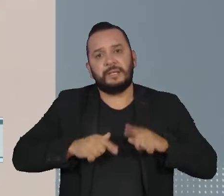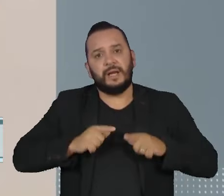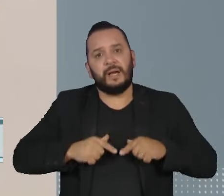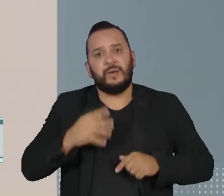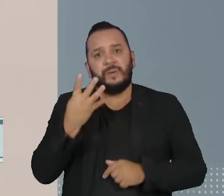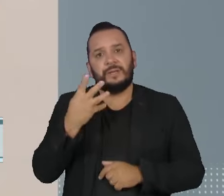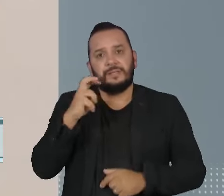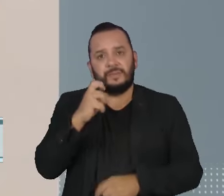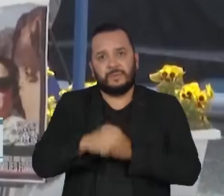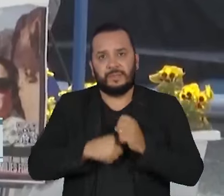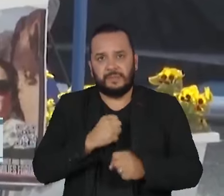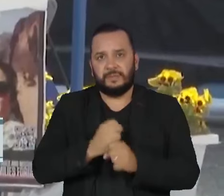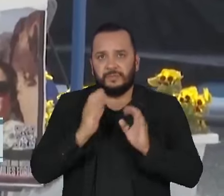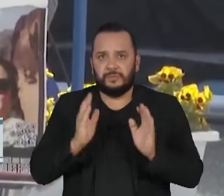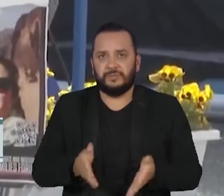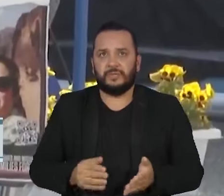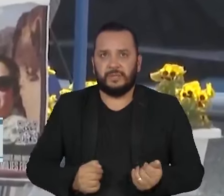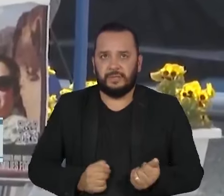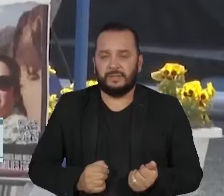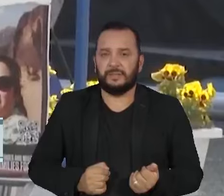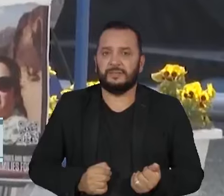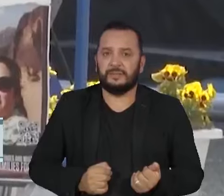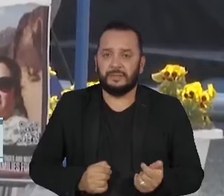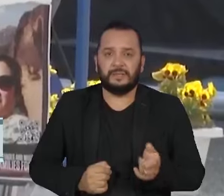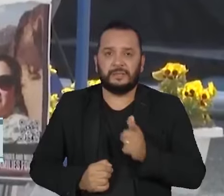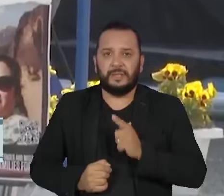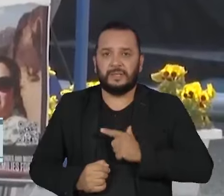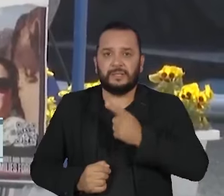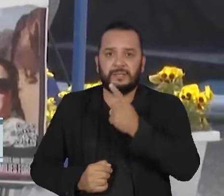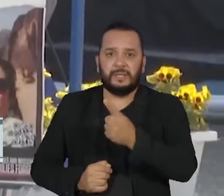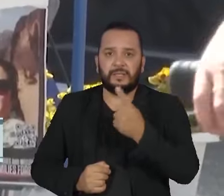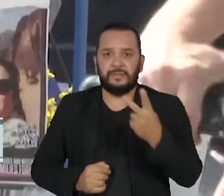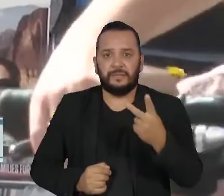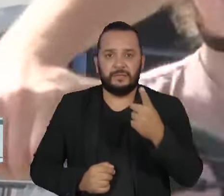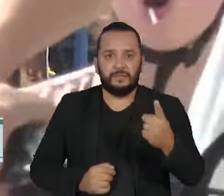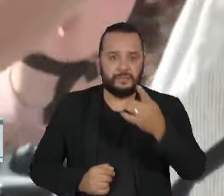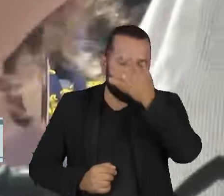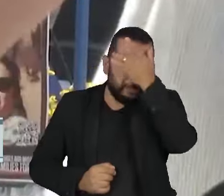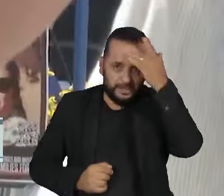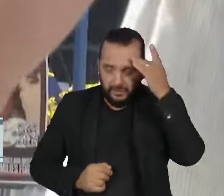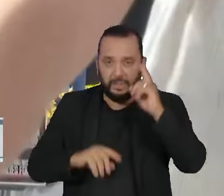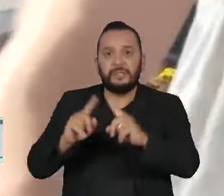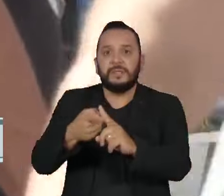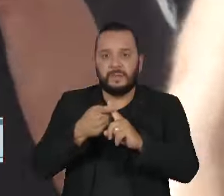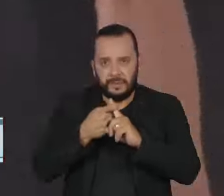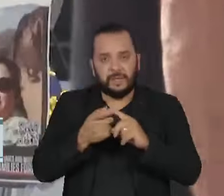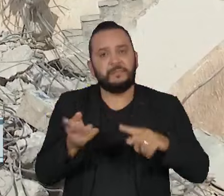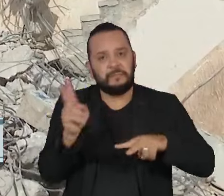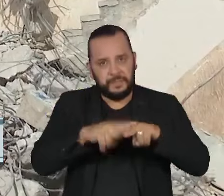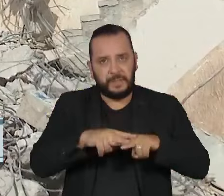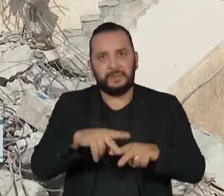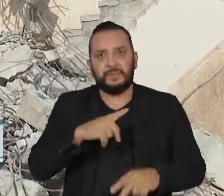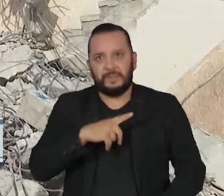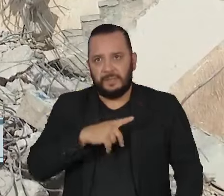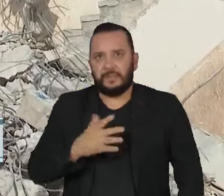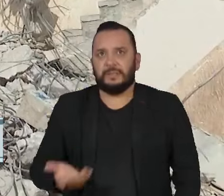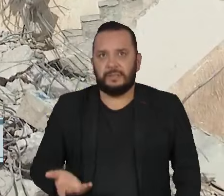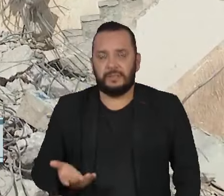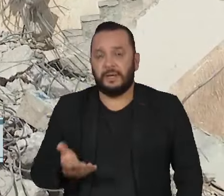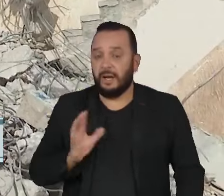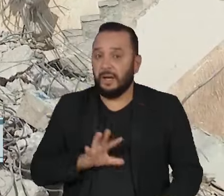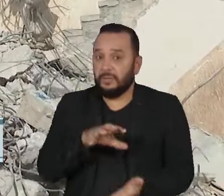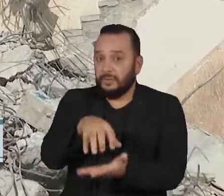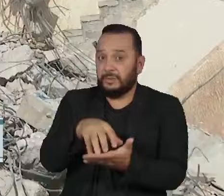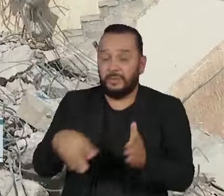45 anos. Estima-se que 121 sequestrados ainda estão em cativeiro. A Agência para